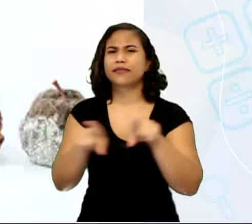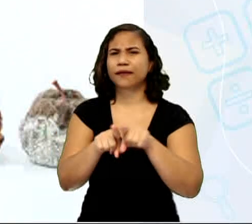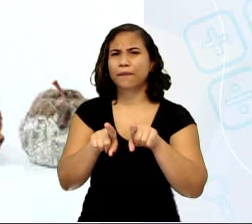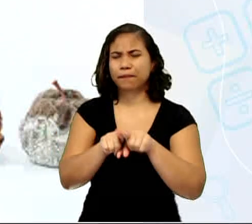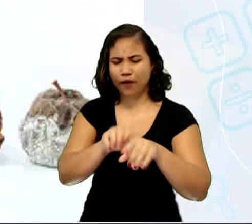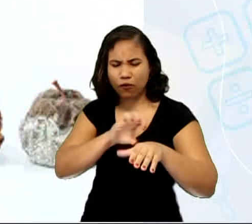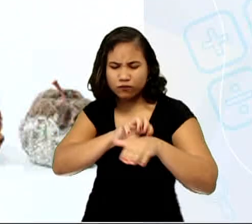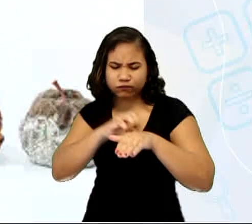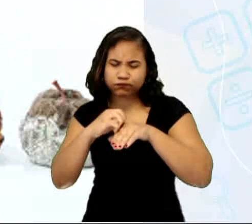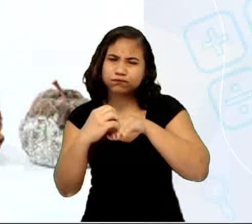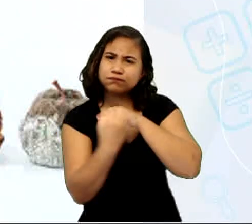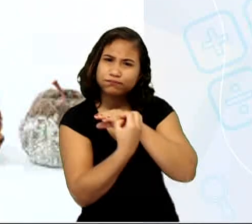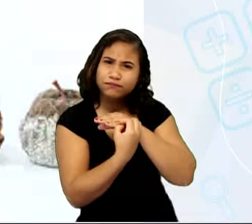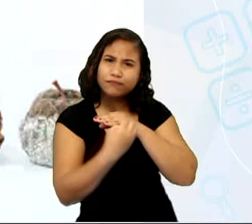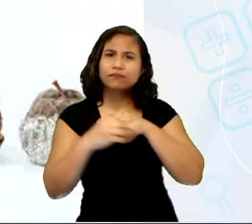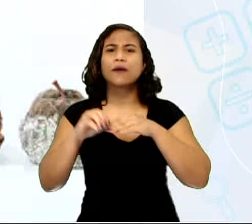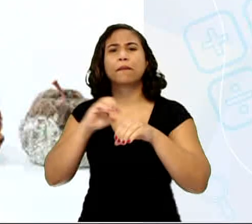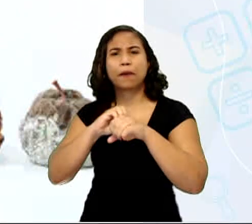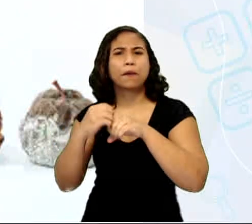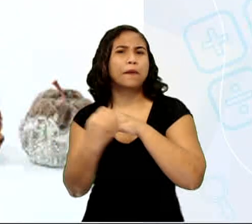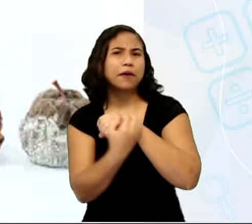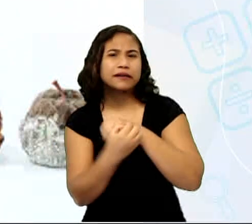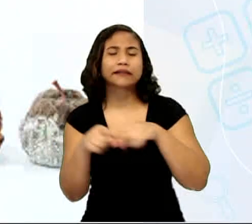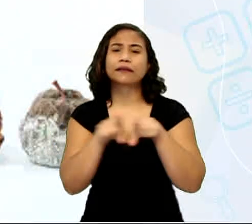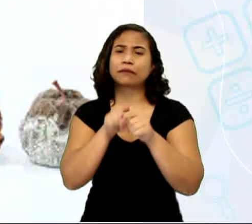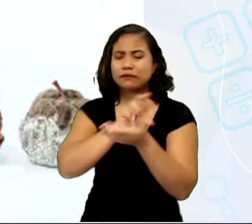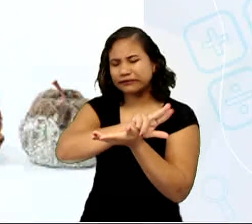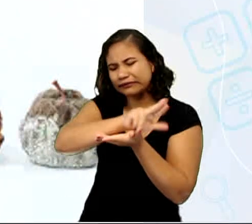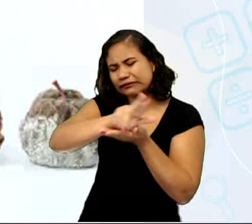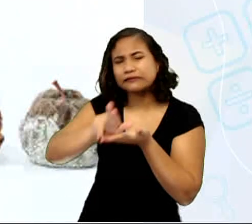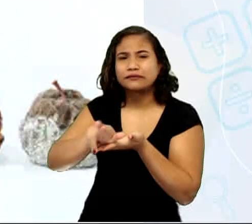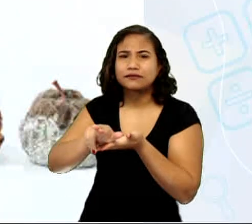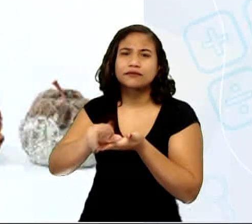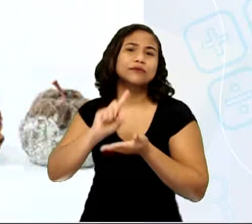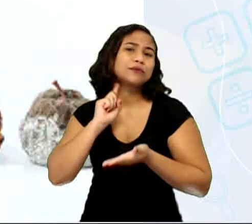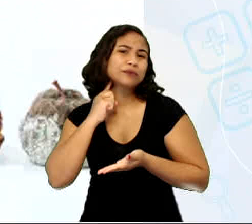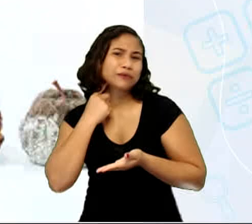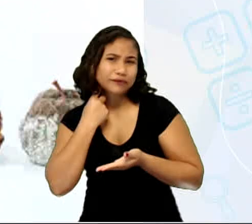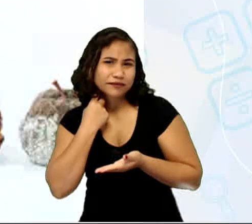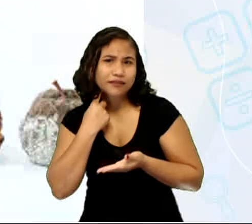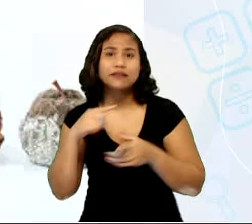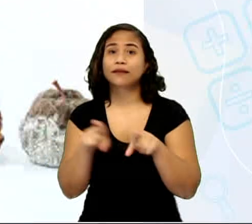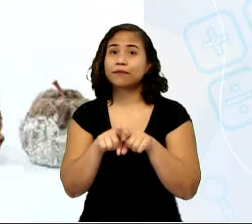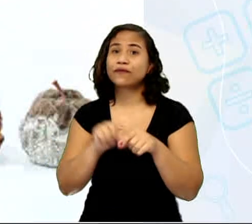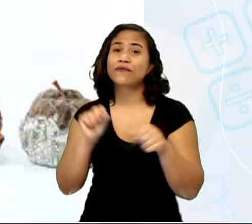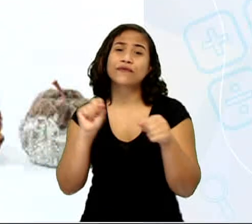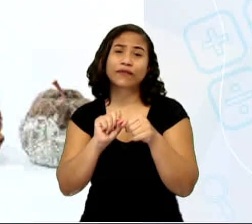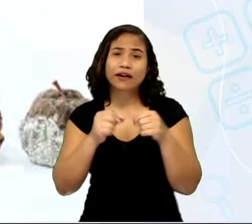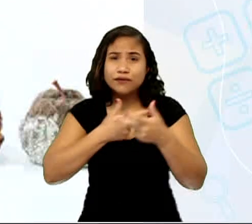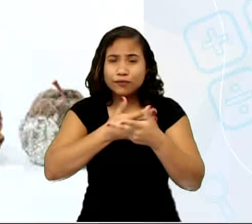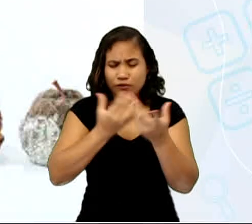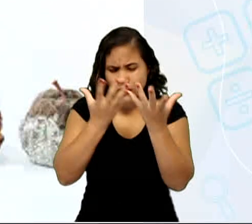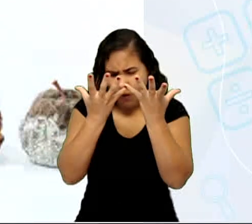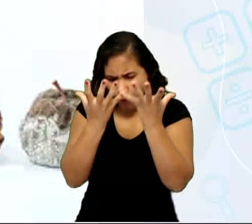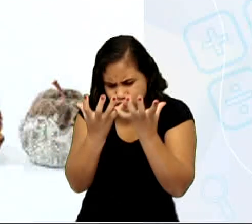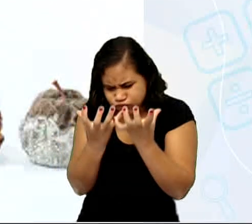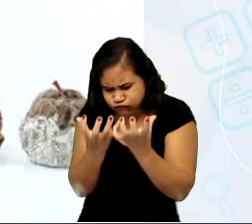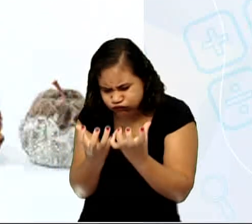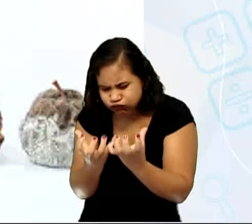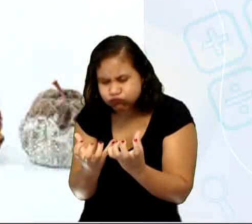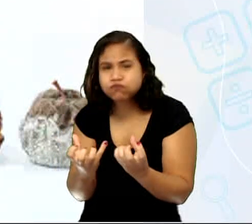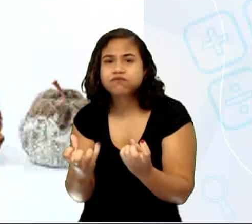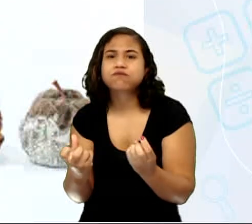bactérias e alguns protozoários. Eles fazem, eles exercem a função de decompor a